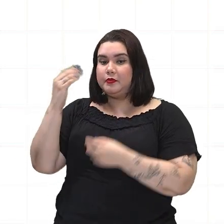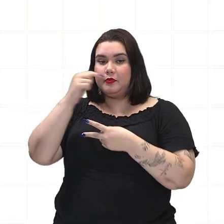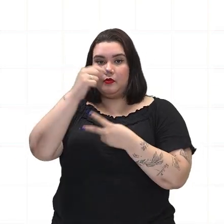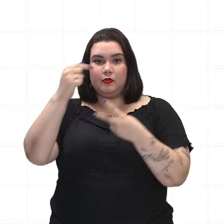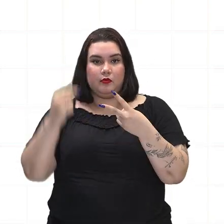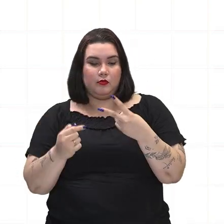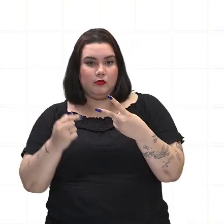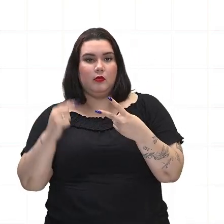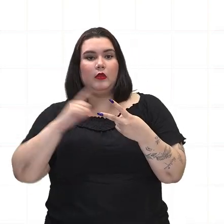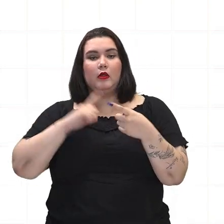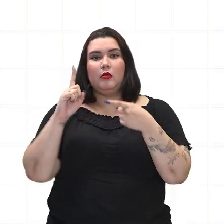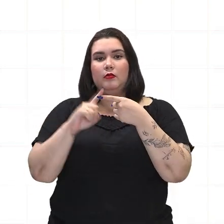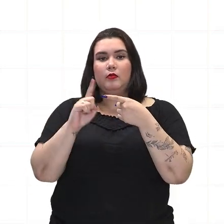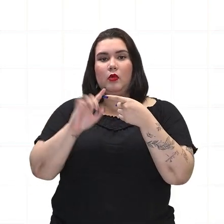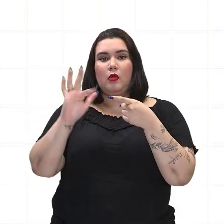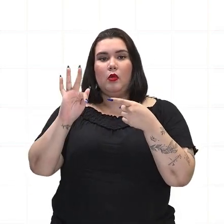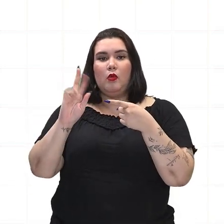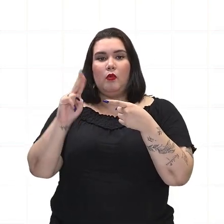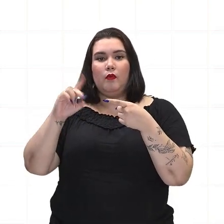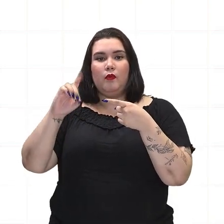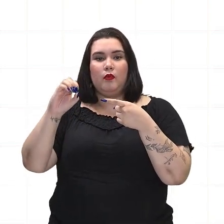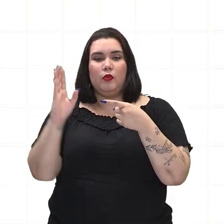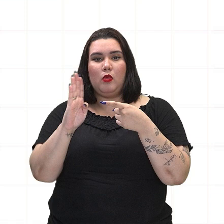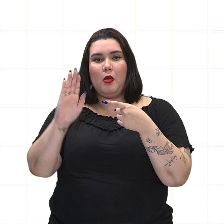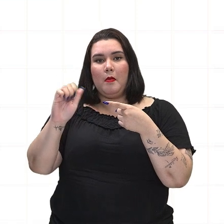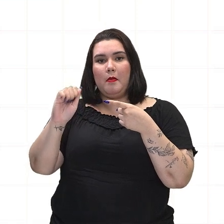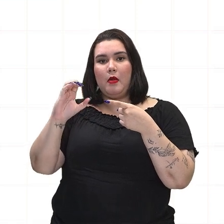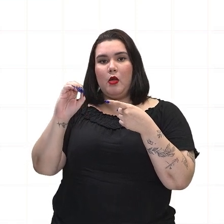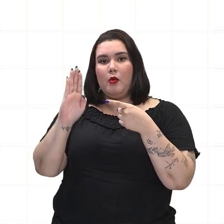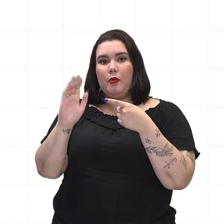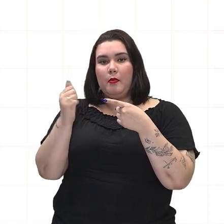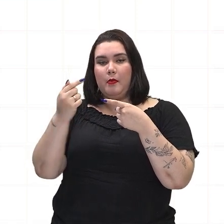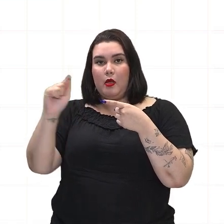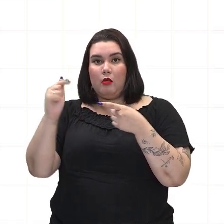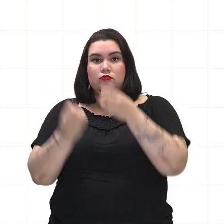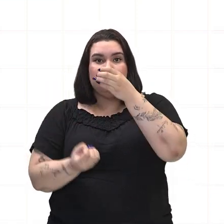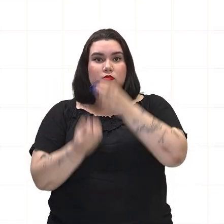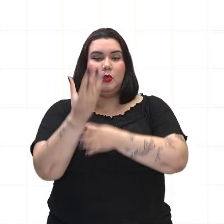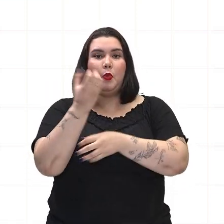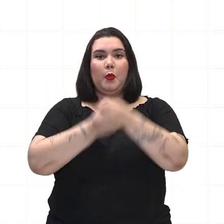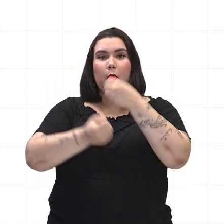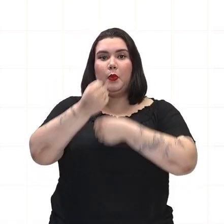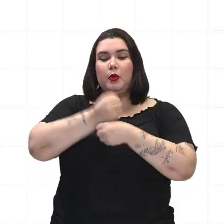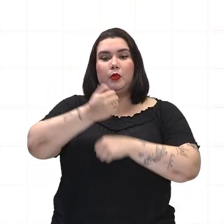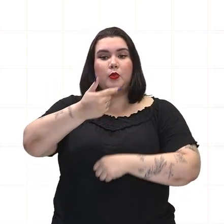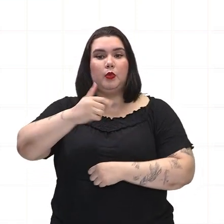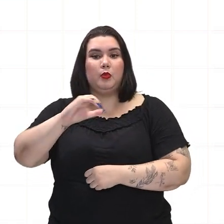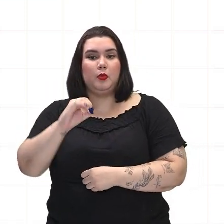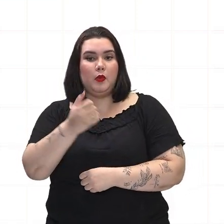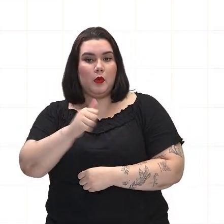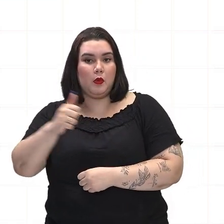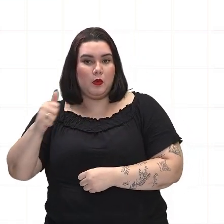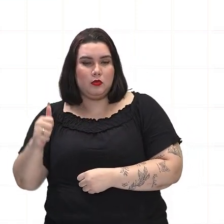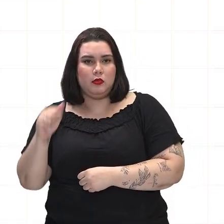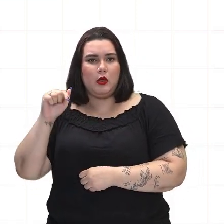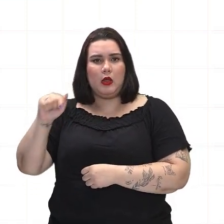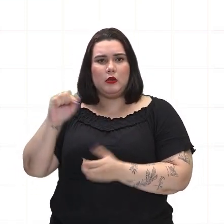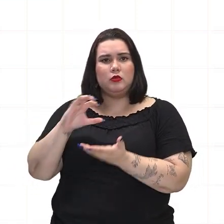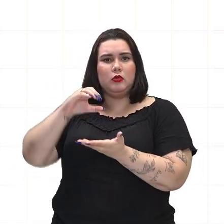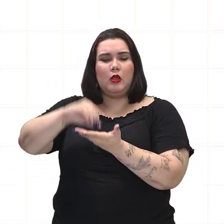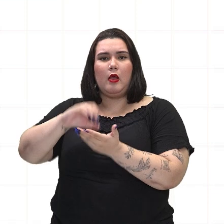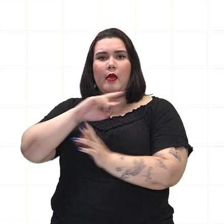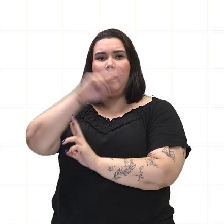sequência, como, por exemplo, o fundo Baobá, criado em 2011, onde o Baobá faz